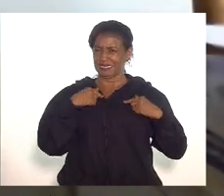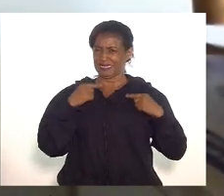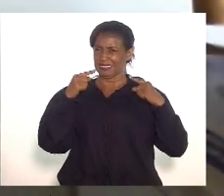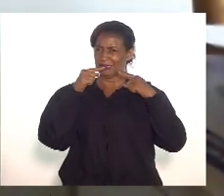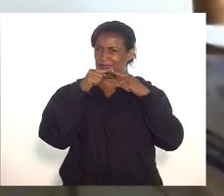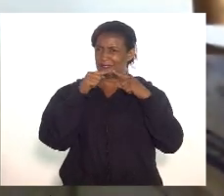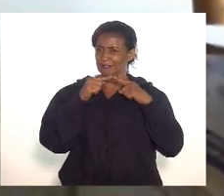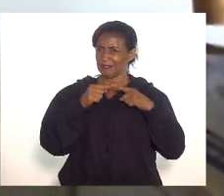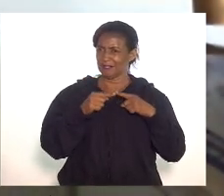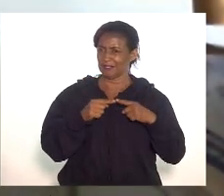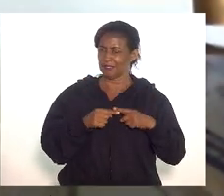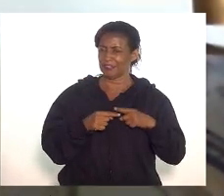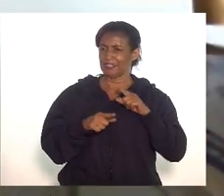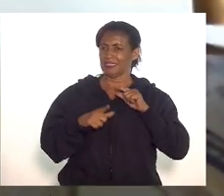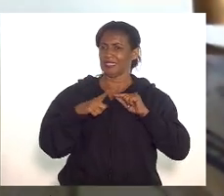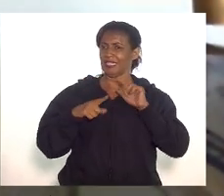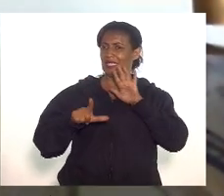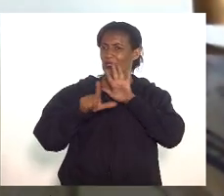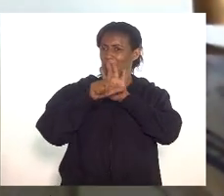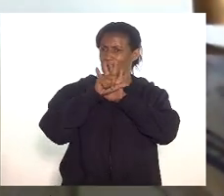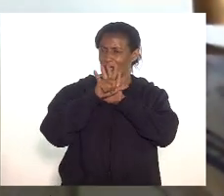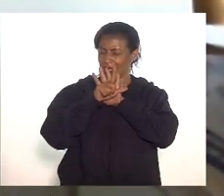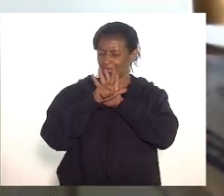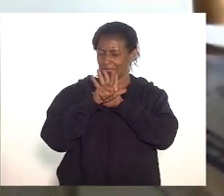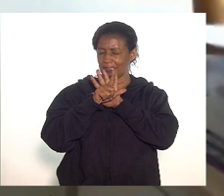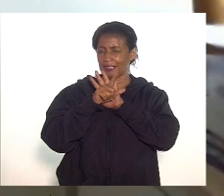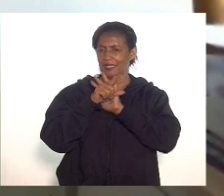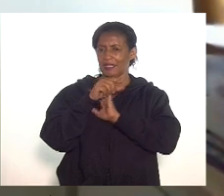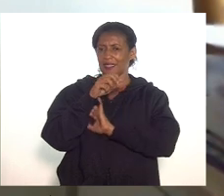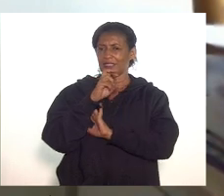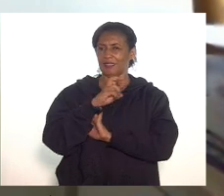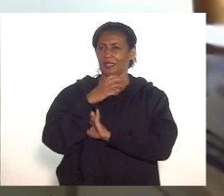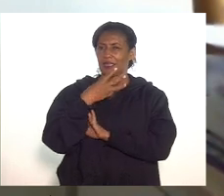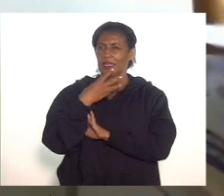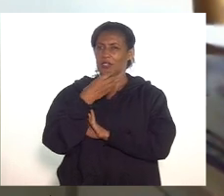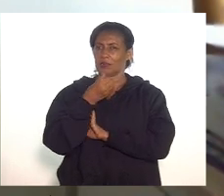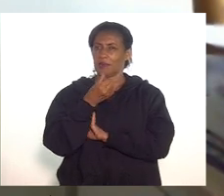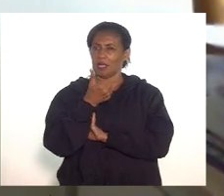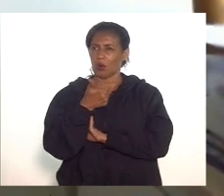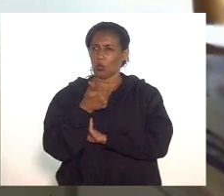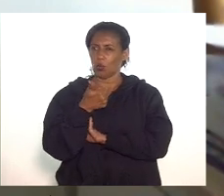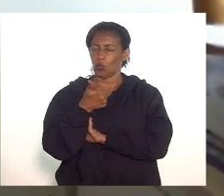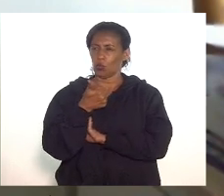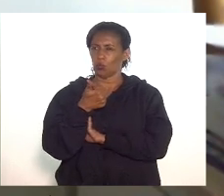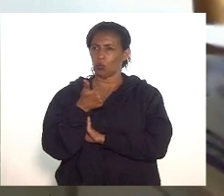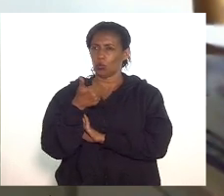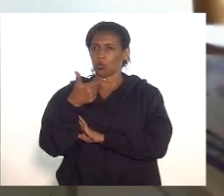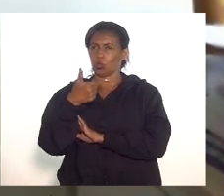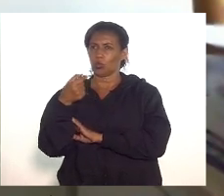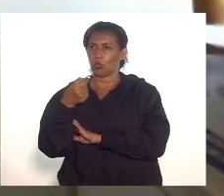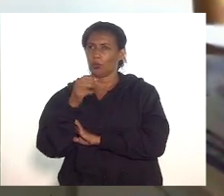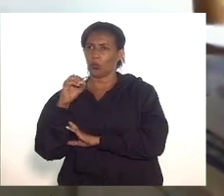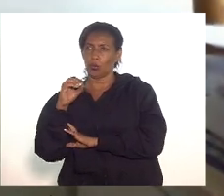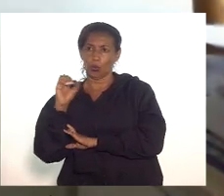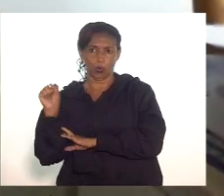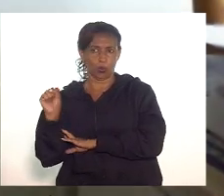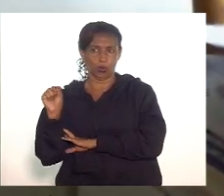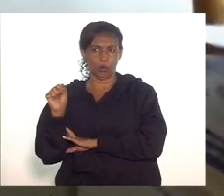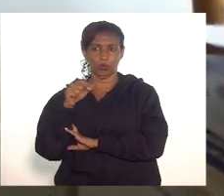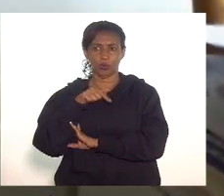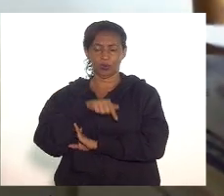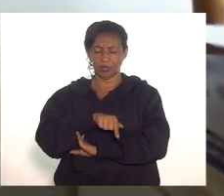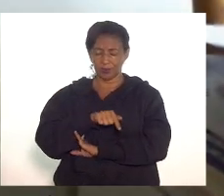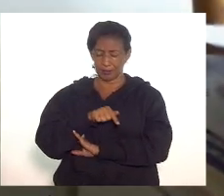na lei 5361, de 29 de dezembro de 2008, que ele